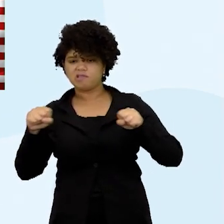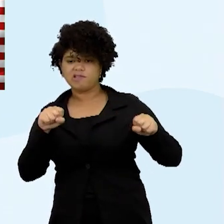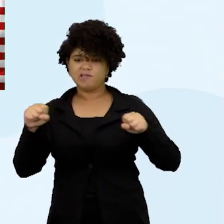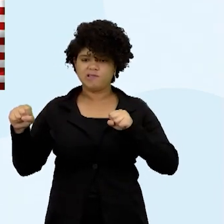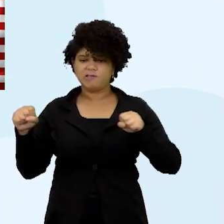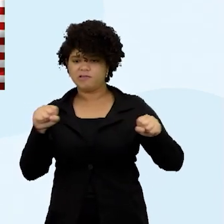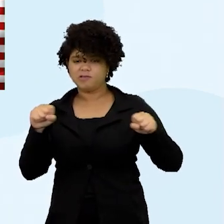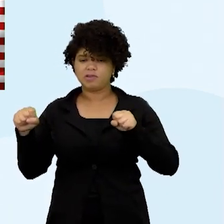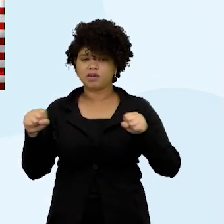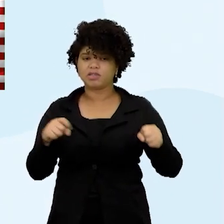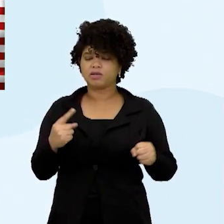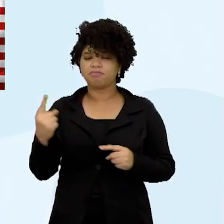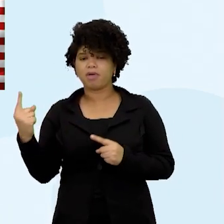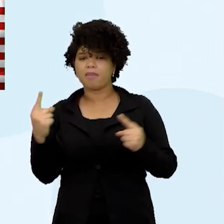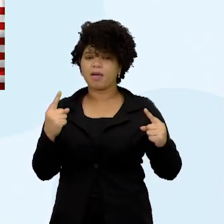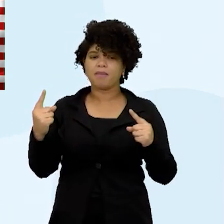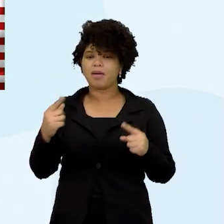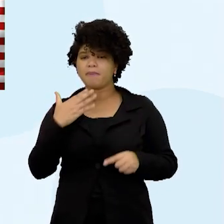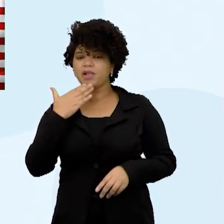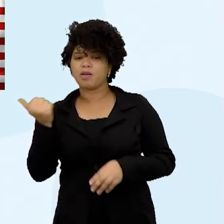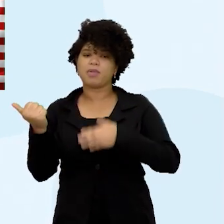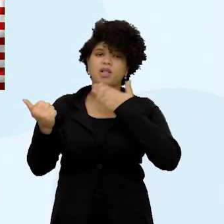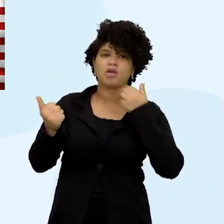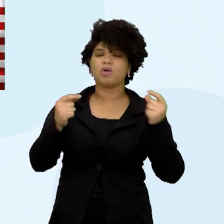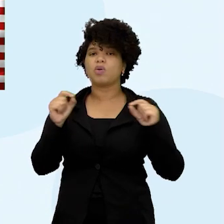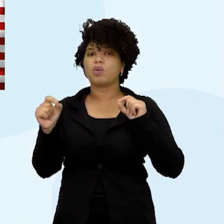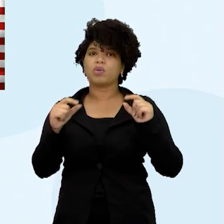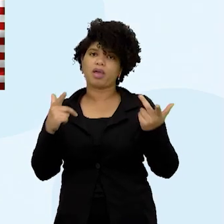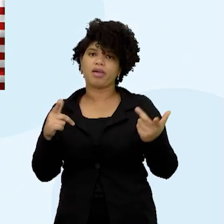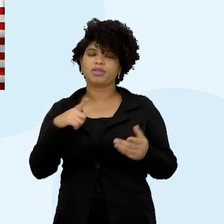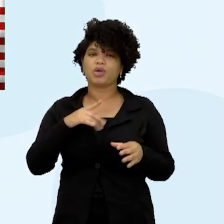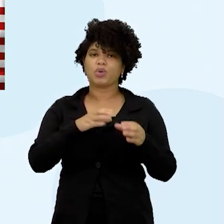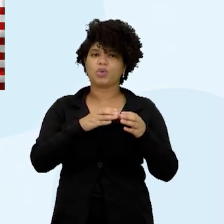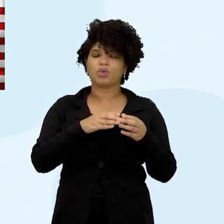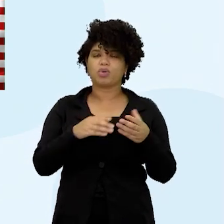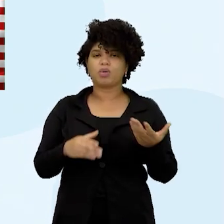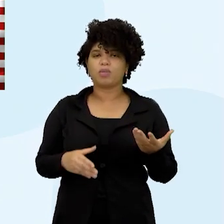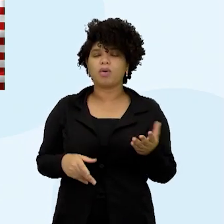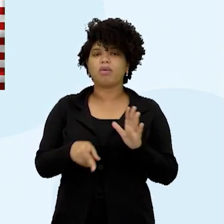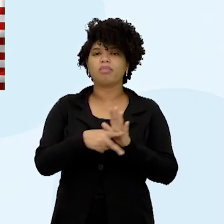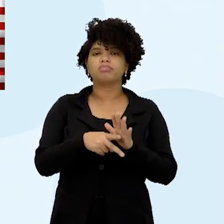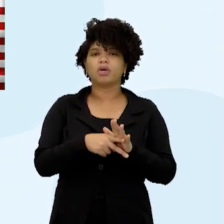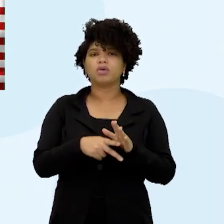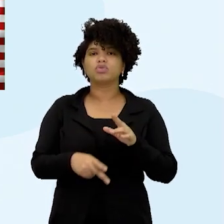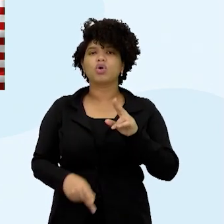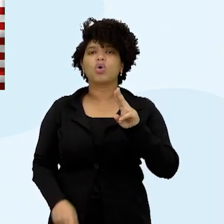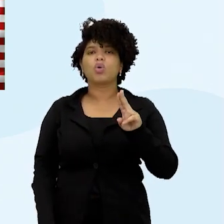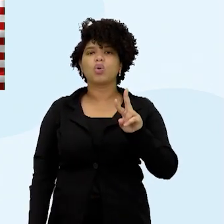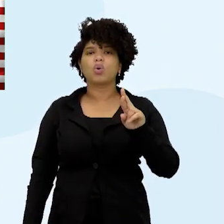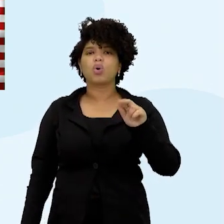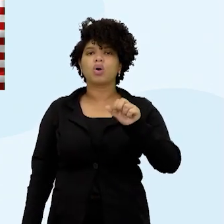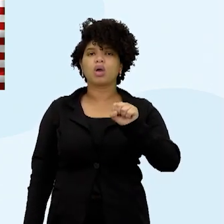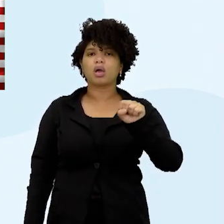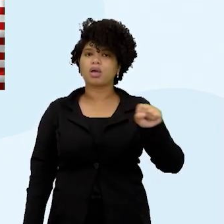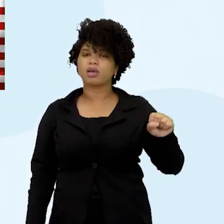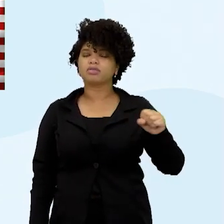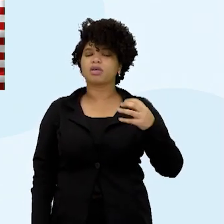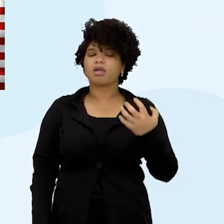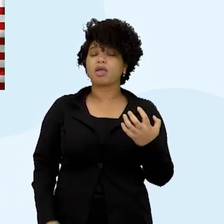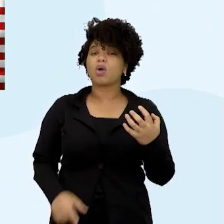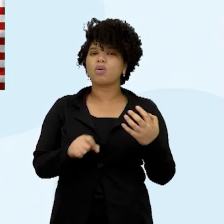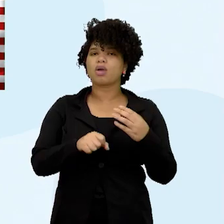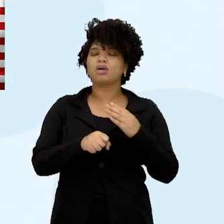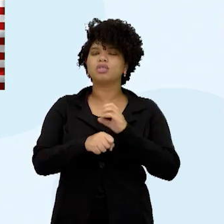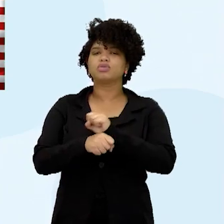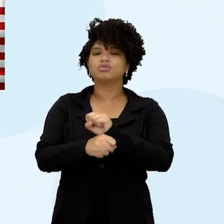melhor? O modelo comunista defendido pela União Soviética, privilegiando a relação de igualdade